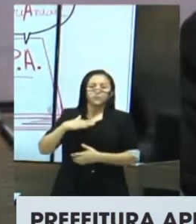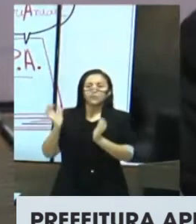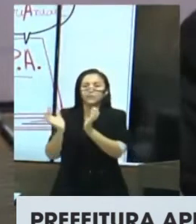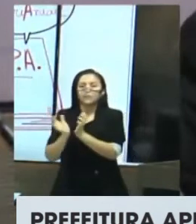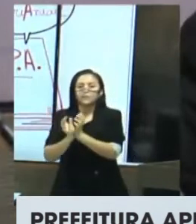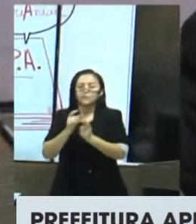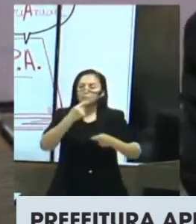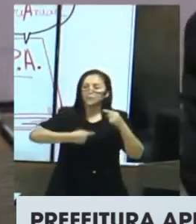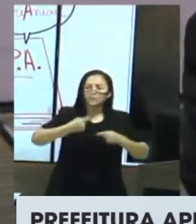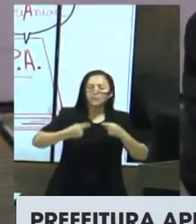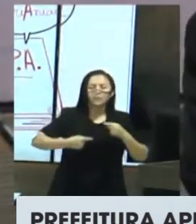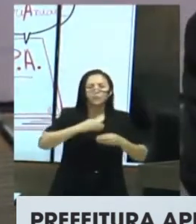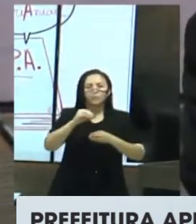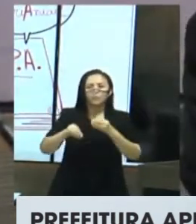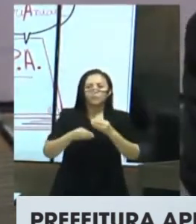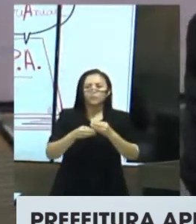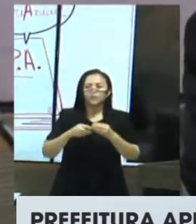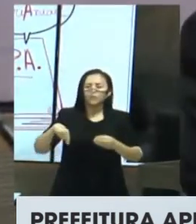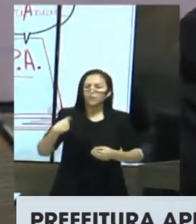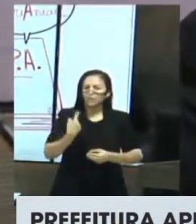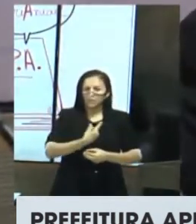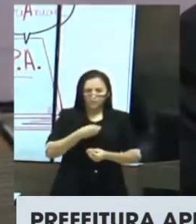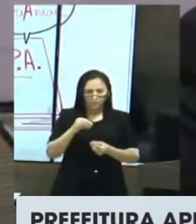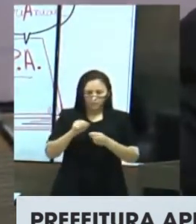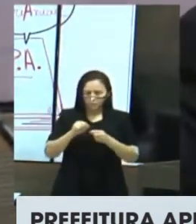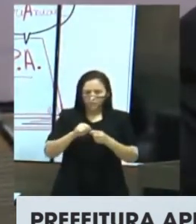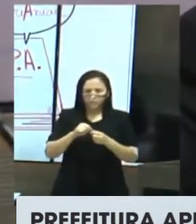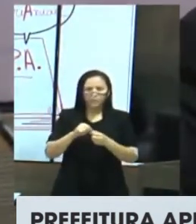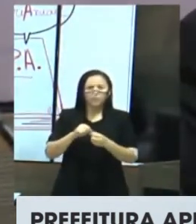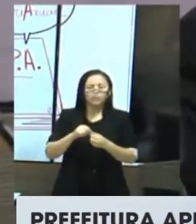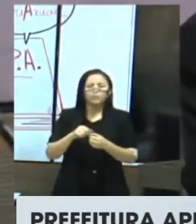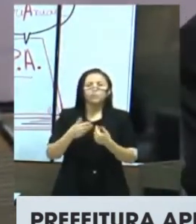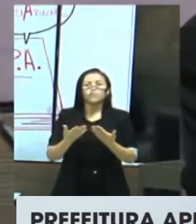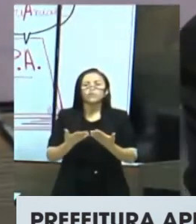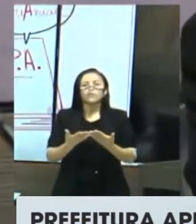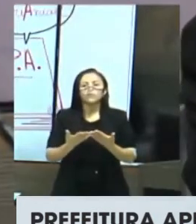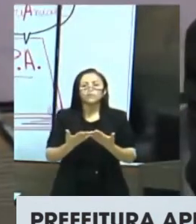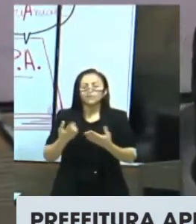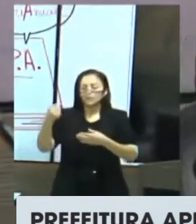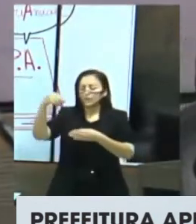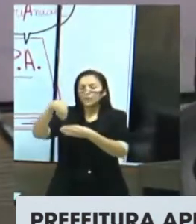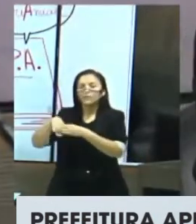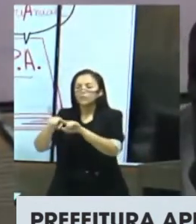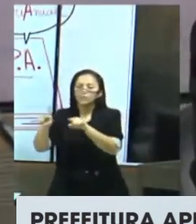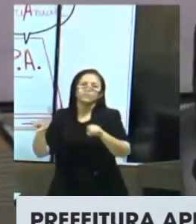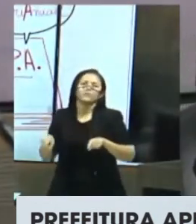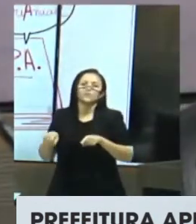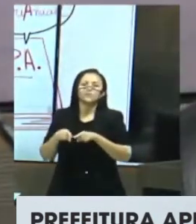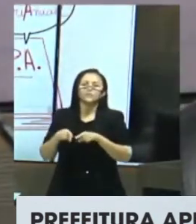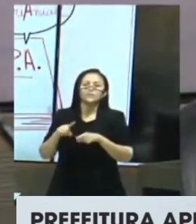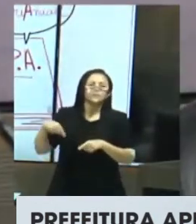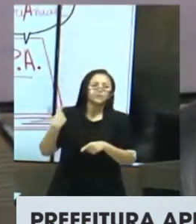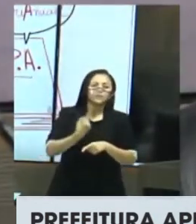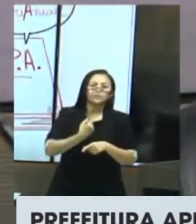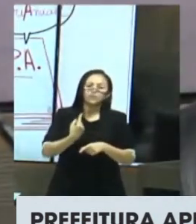planejamento de curto prazo com previsão das receitas e despesas programadas, ações e